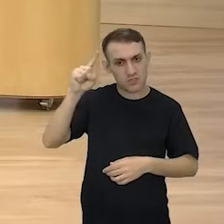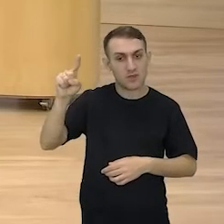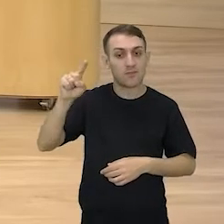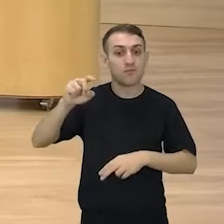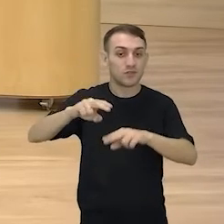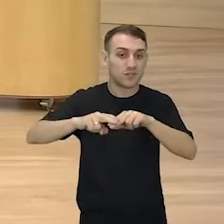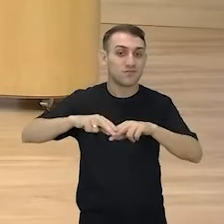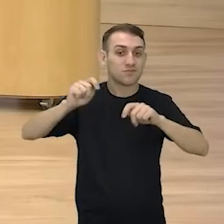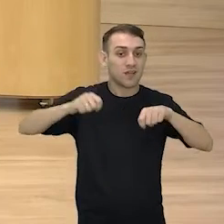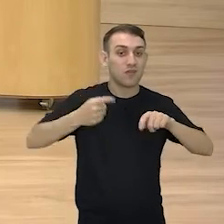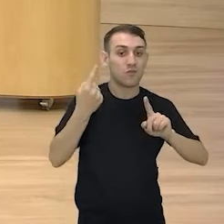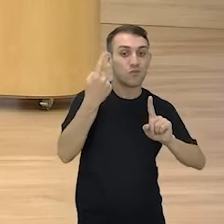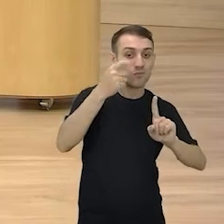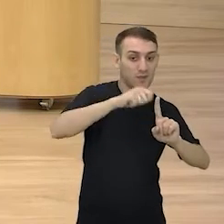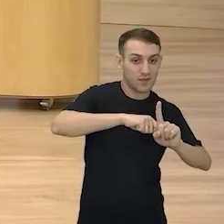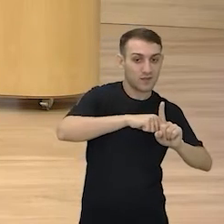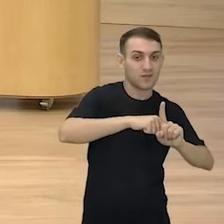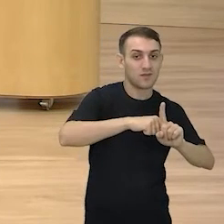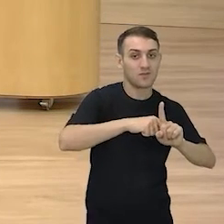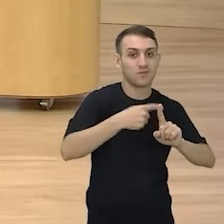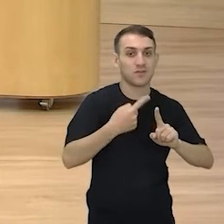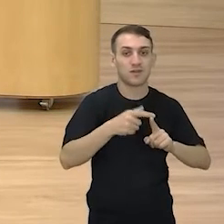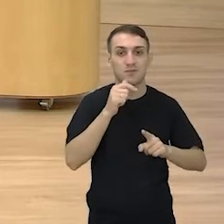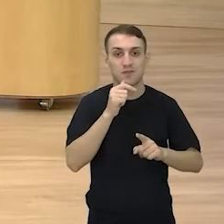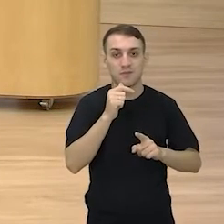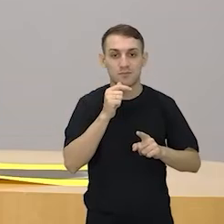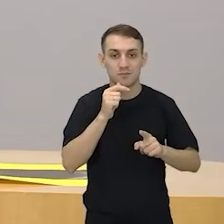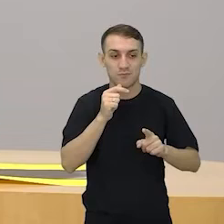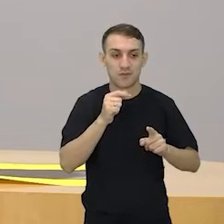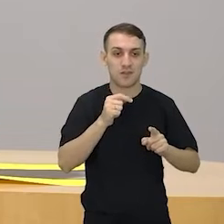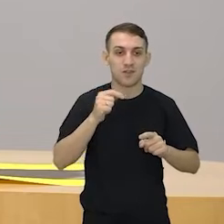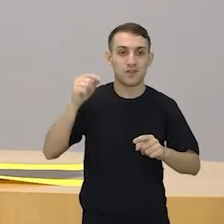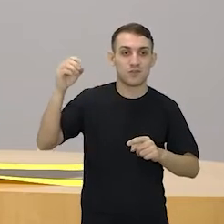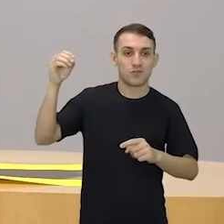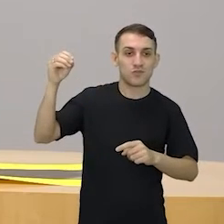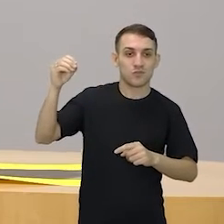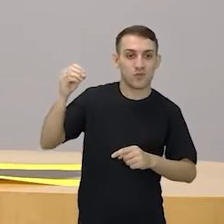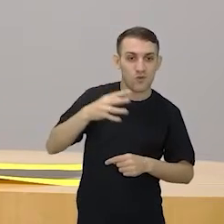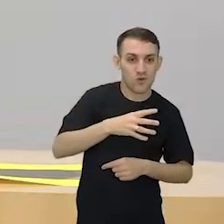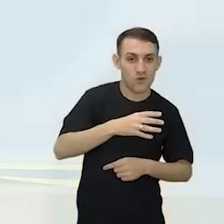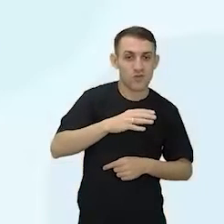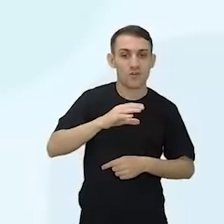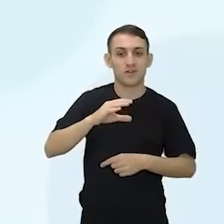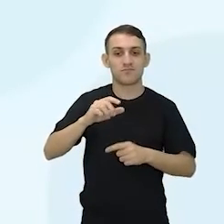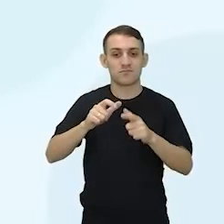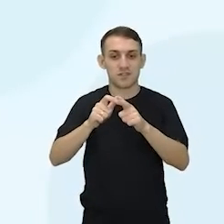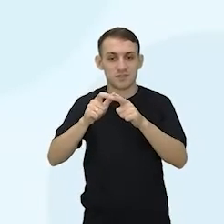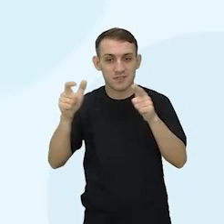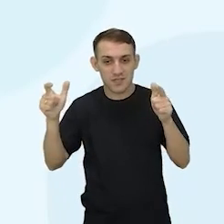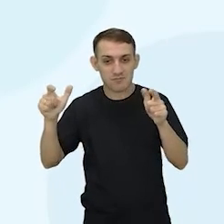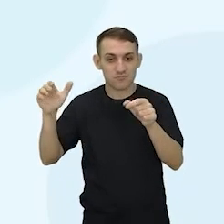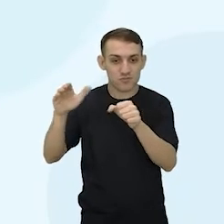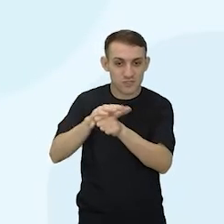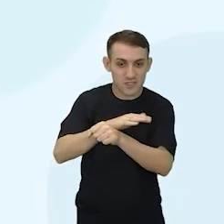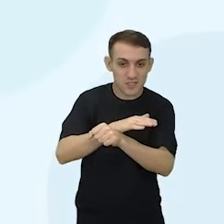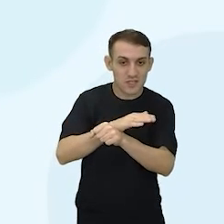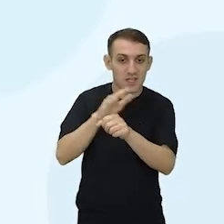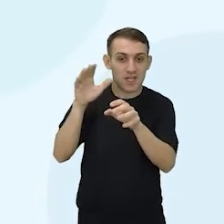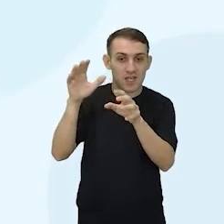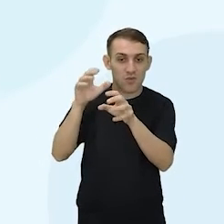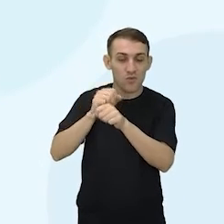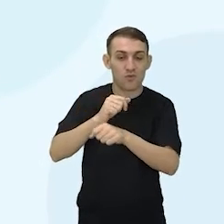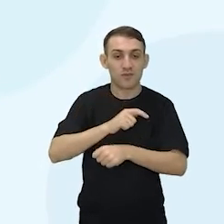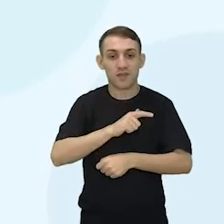também dá o mês, porque daí era assim, lua nova, crescente, cheia, minguante, quando